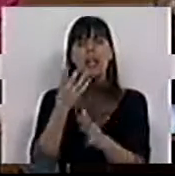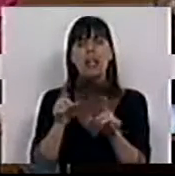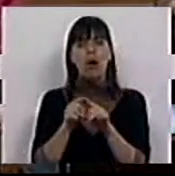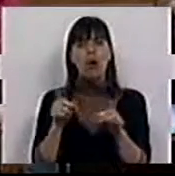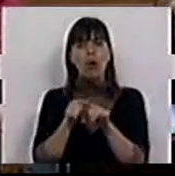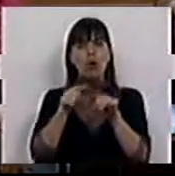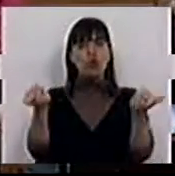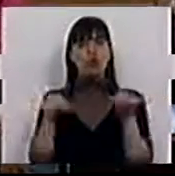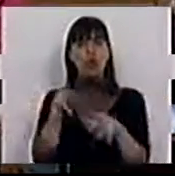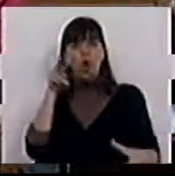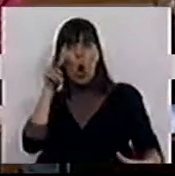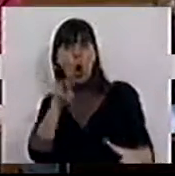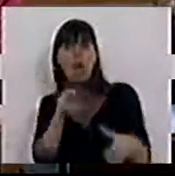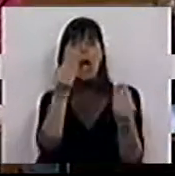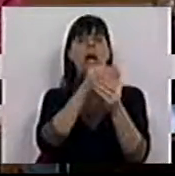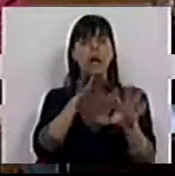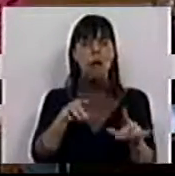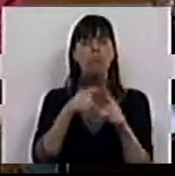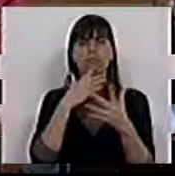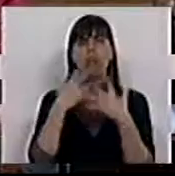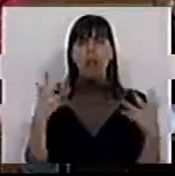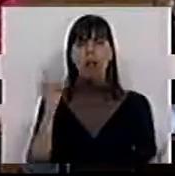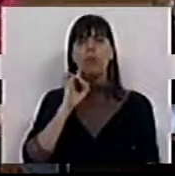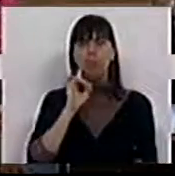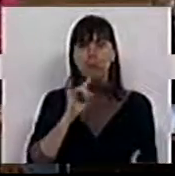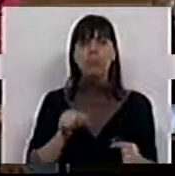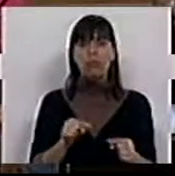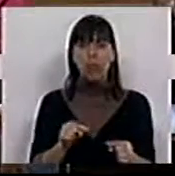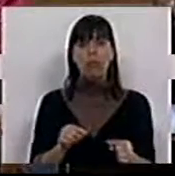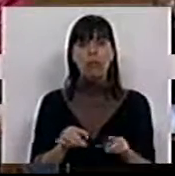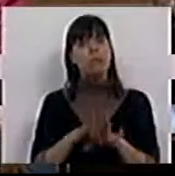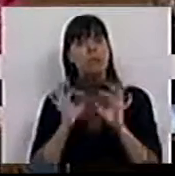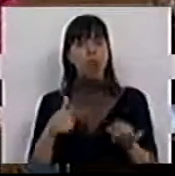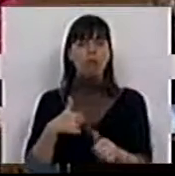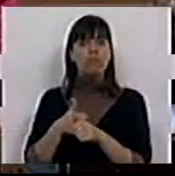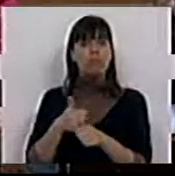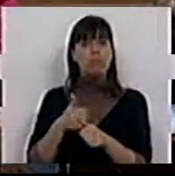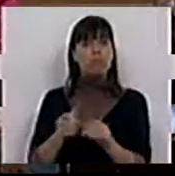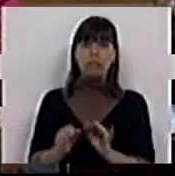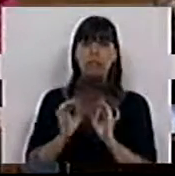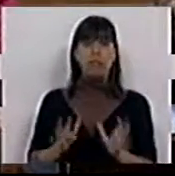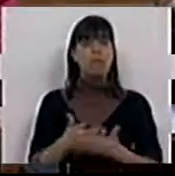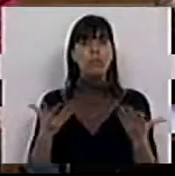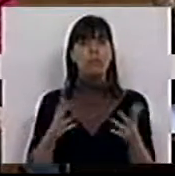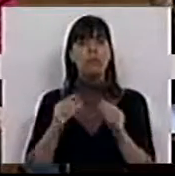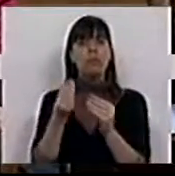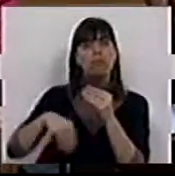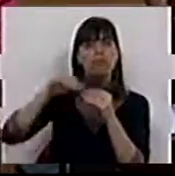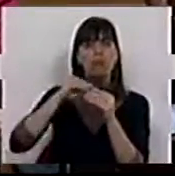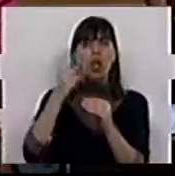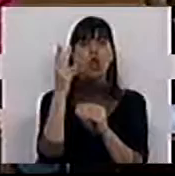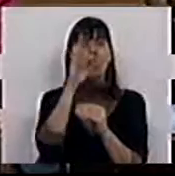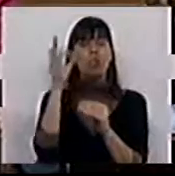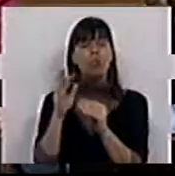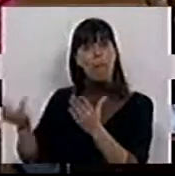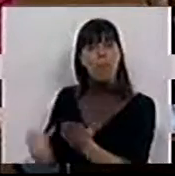Observatório da Criança parece-nos também de uma enorme importância, tal como acompanhamos, evidentemente, a majoração proposta em